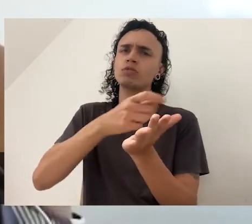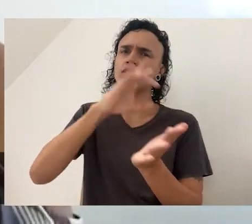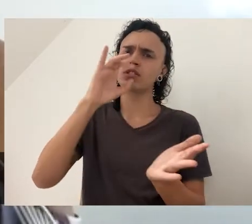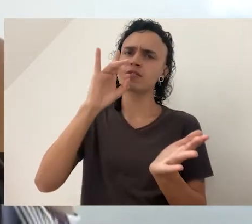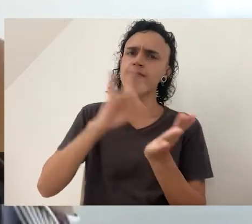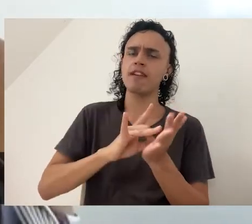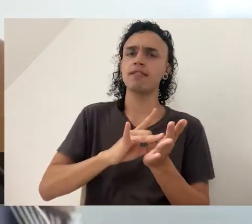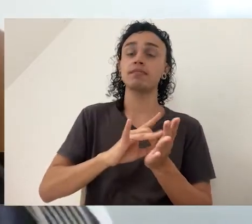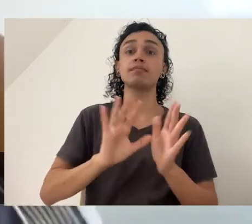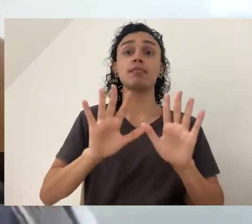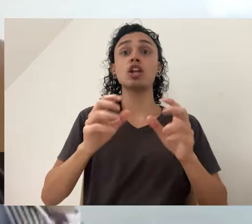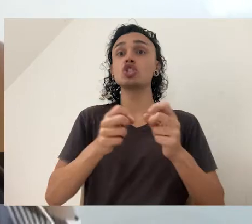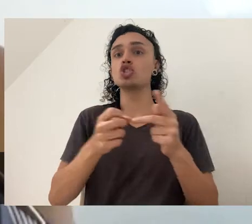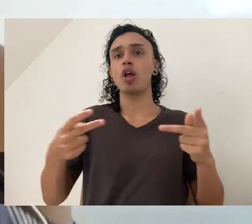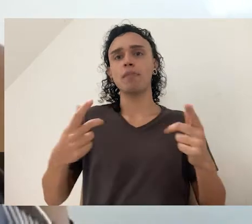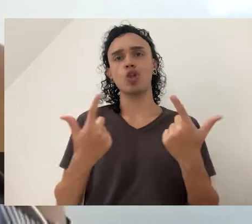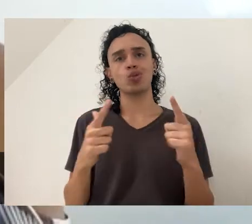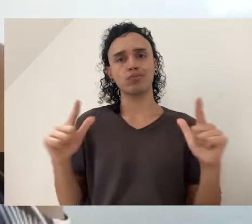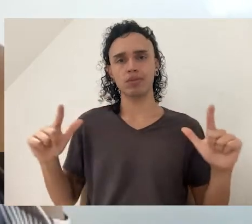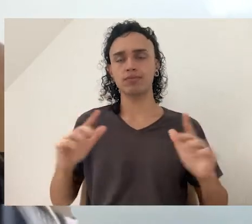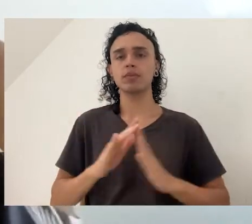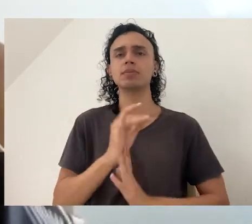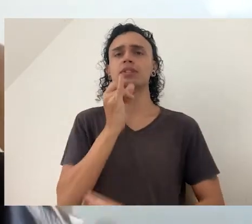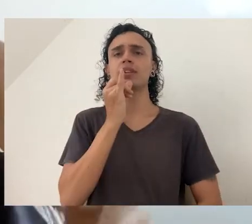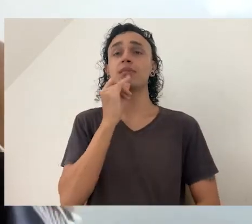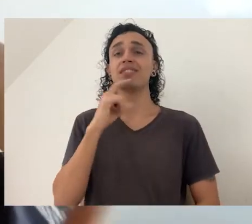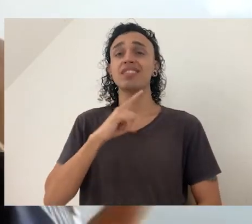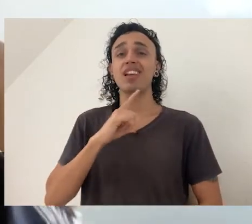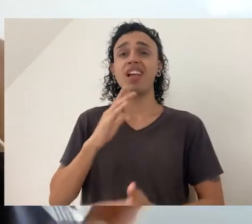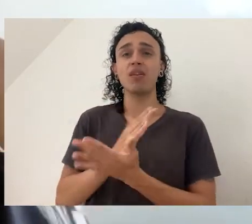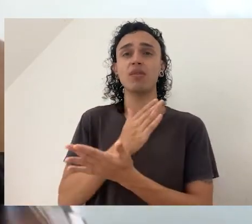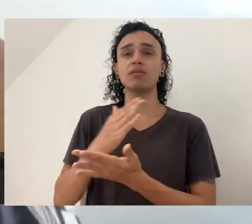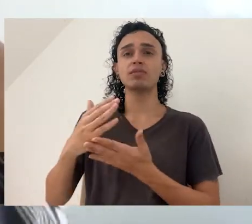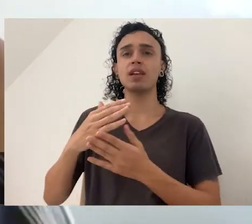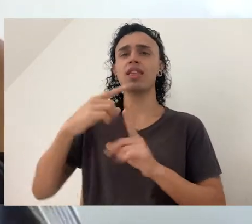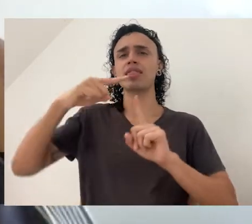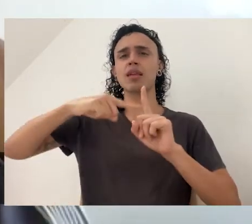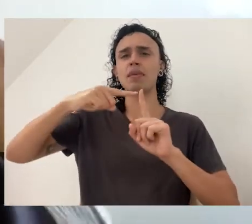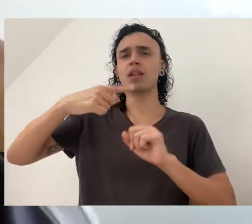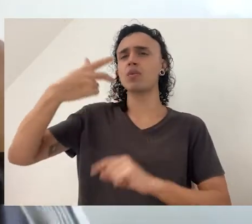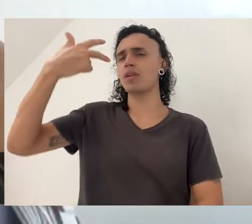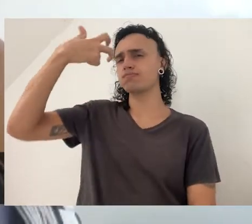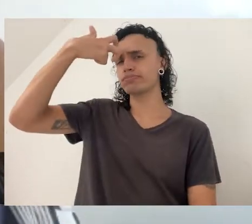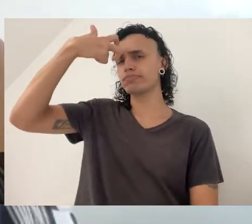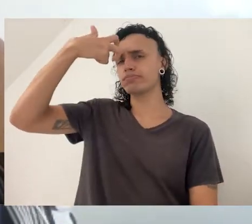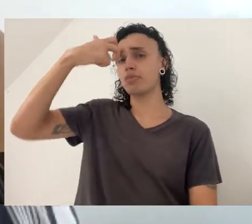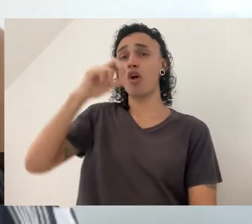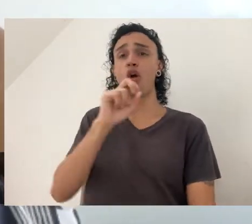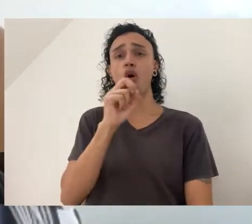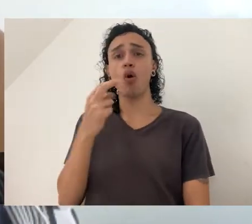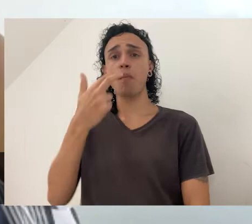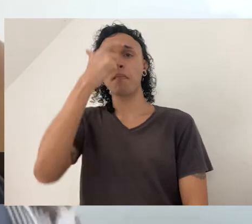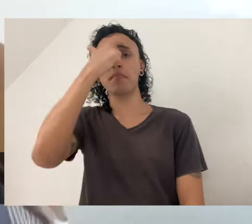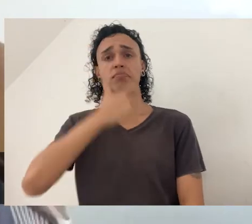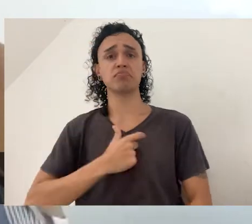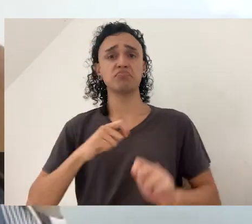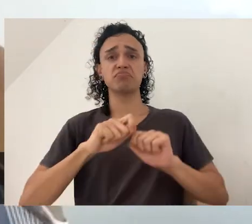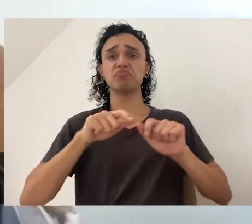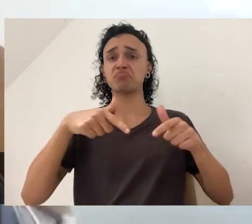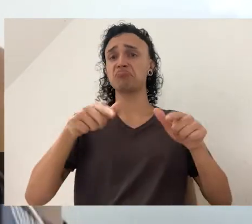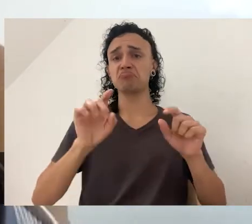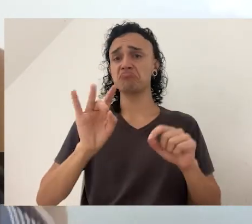sério. Shopping não. Shopping eles colocaram aquelas máquinas de medir temperatura ou alguém medindo, mas